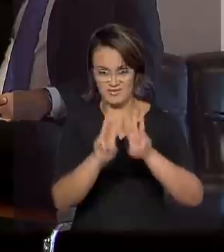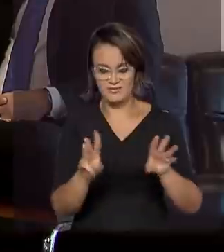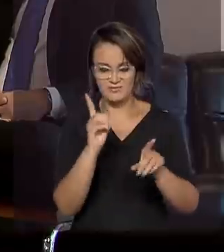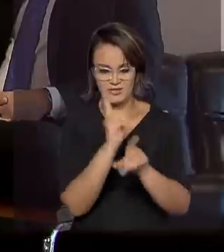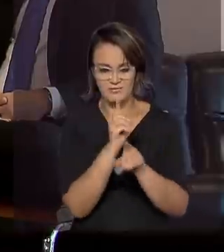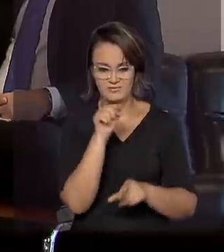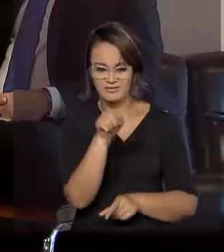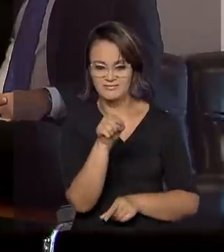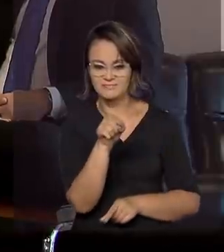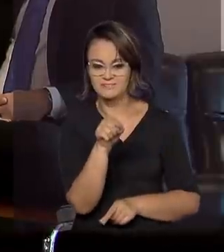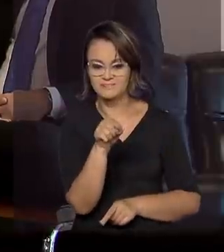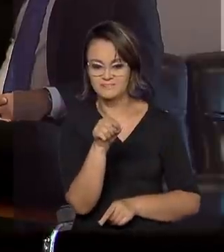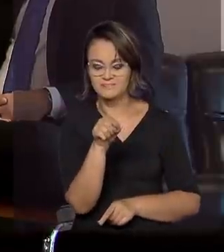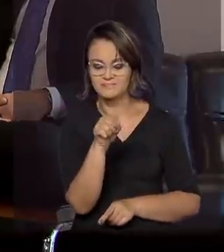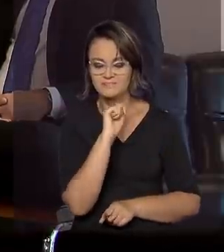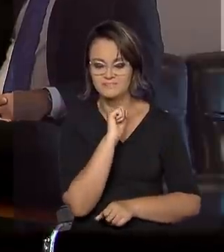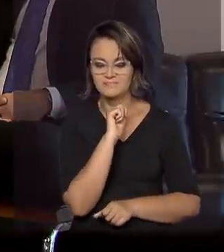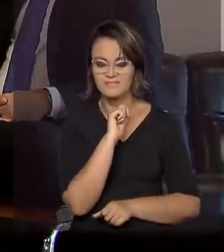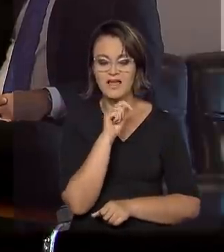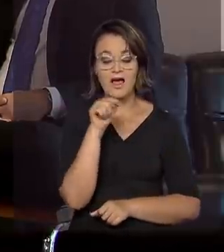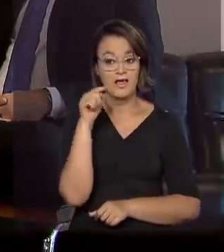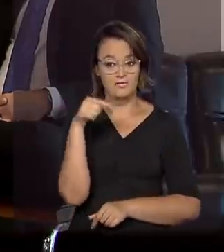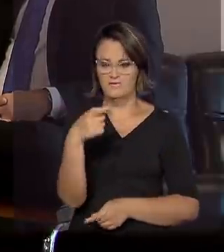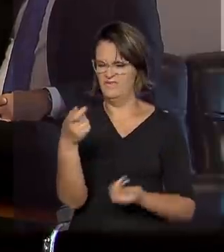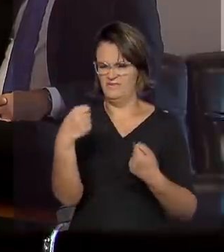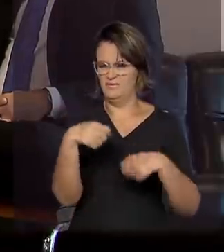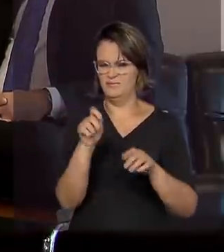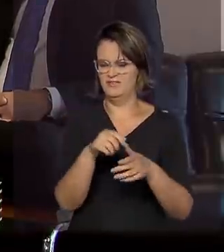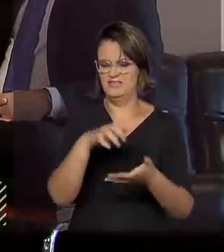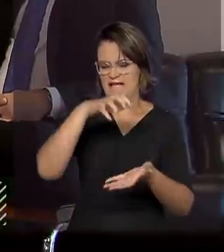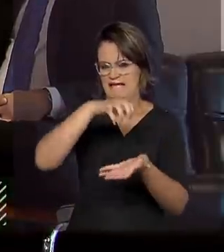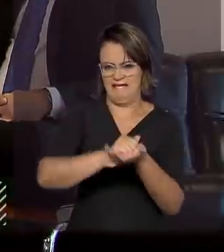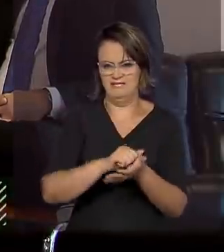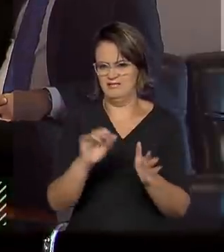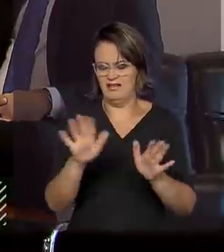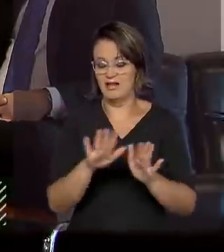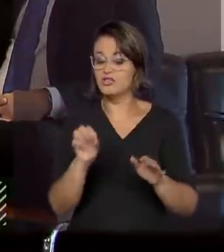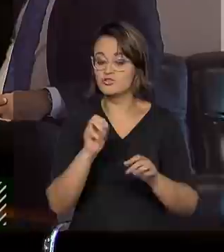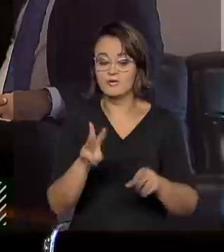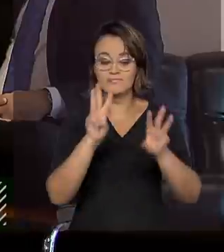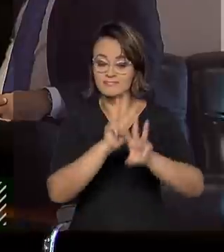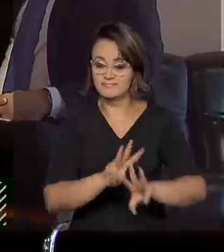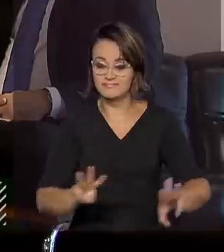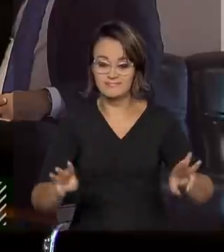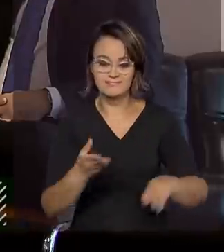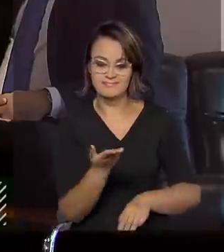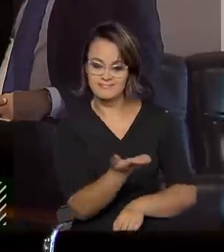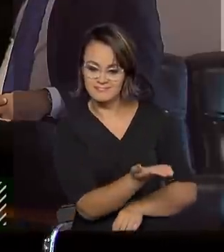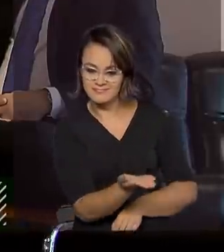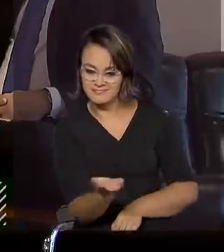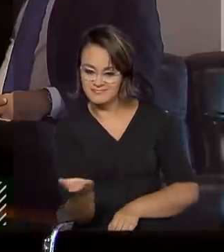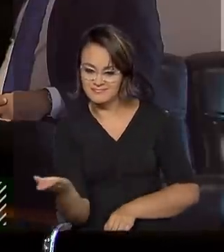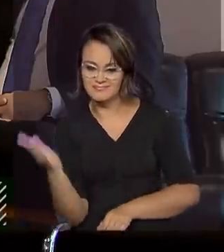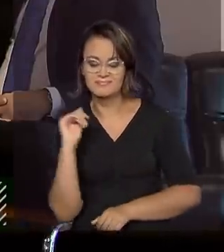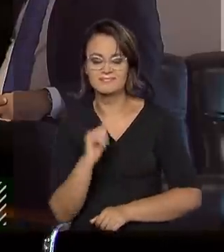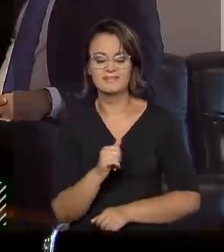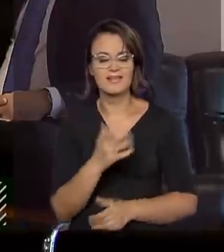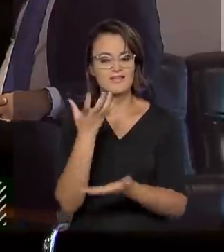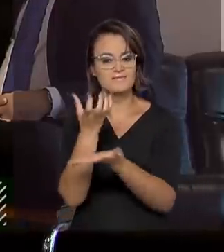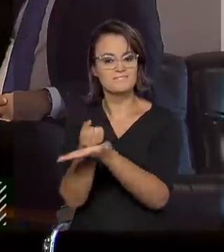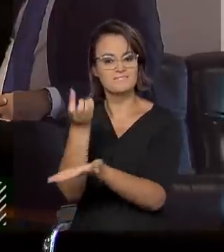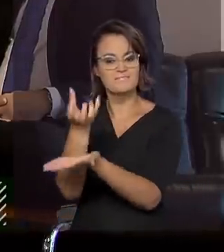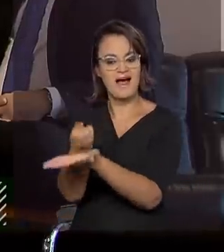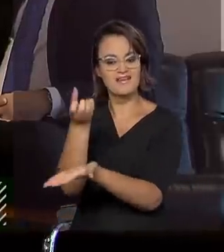tenho um exemplar. Um exemplar. Você não precisa fazer nenhum cadastro, basta acessar o site e baixar os títulos.